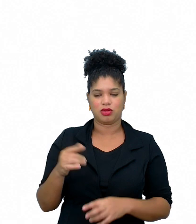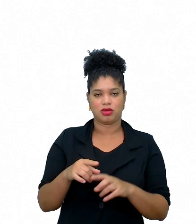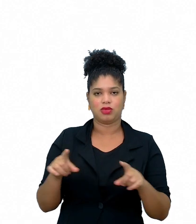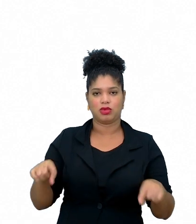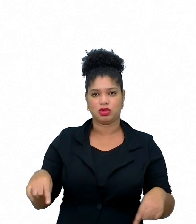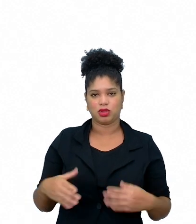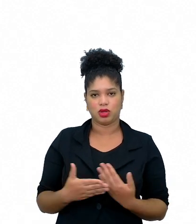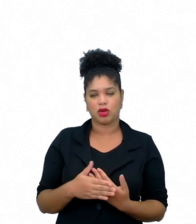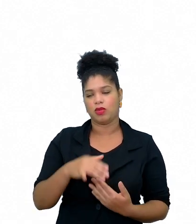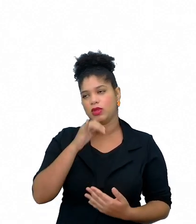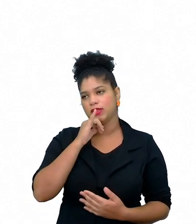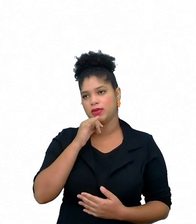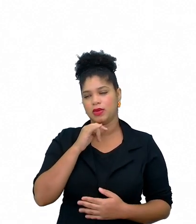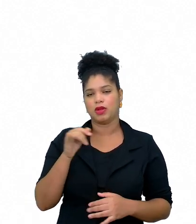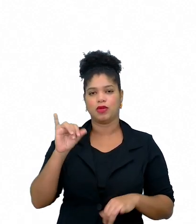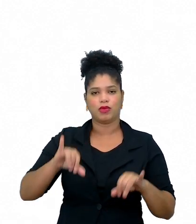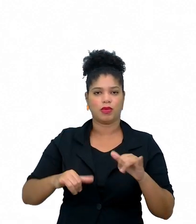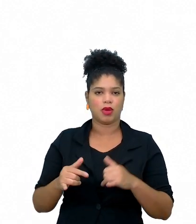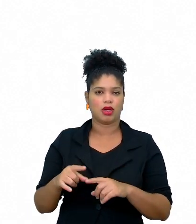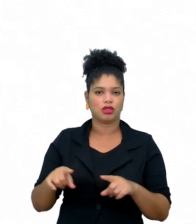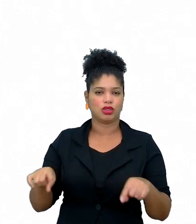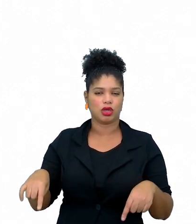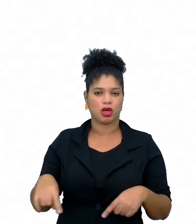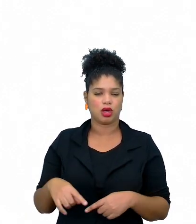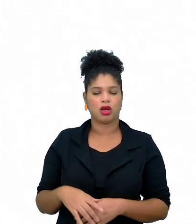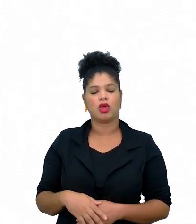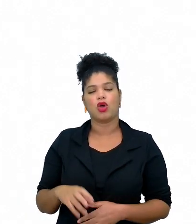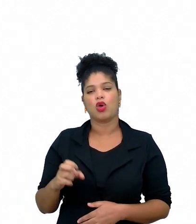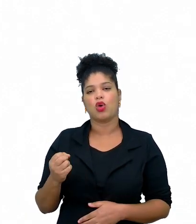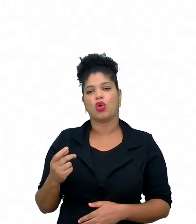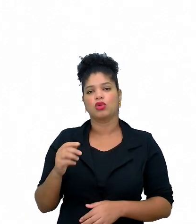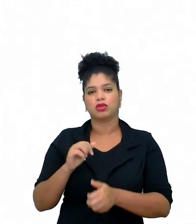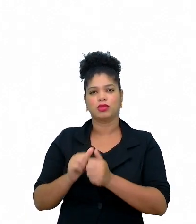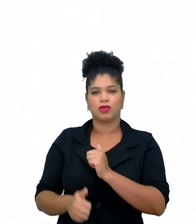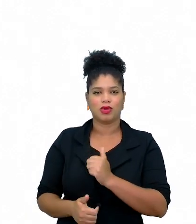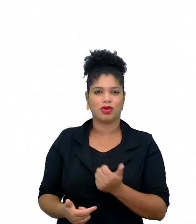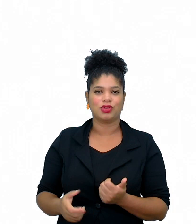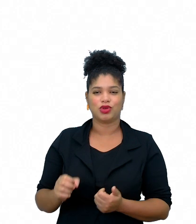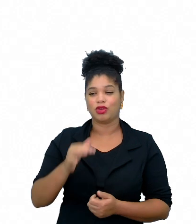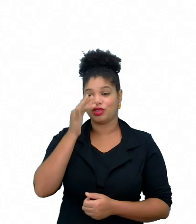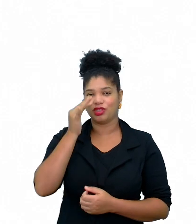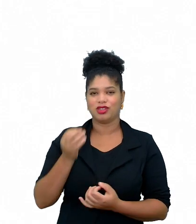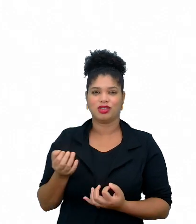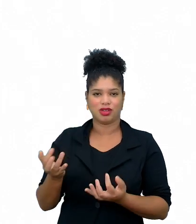no laboratório de informática, no pátio, no jardim, na quadra.